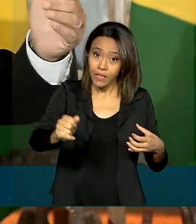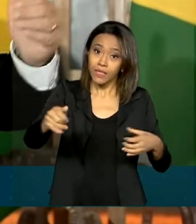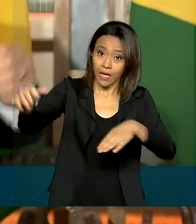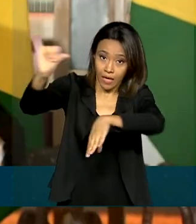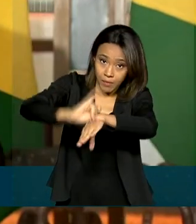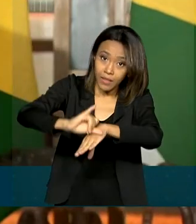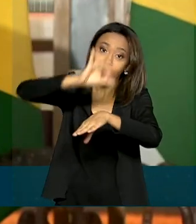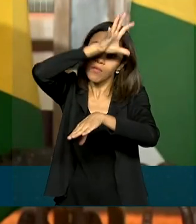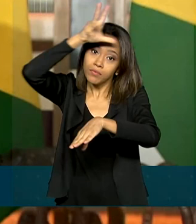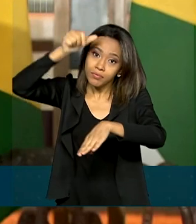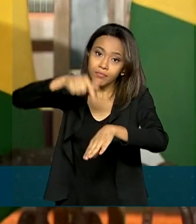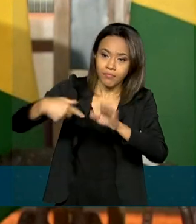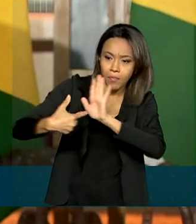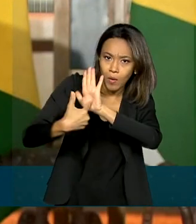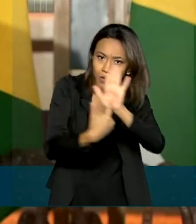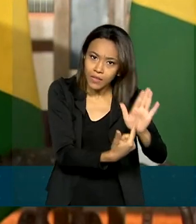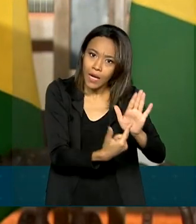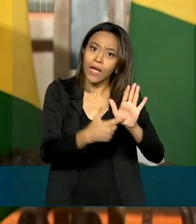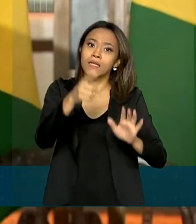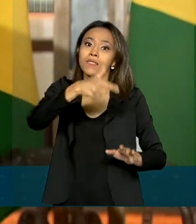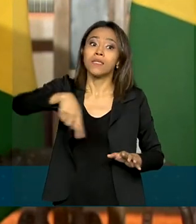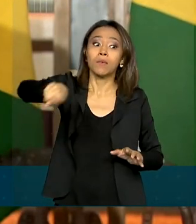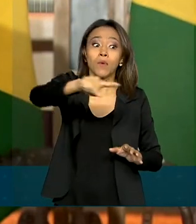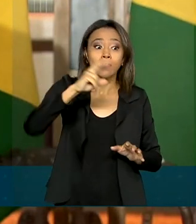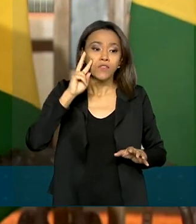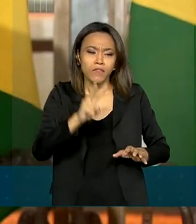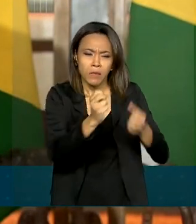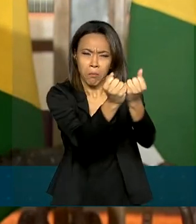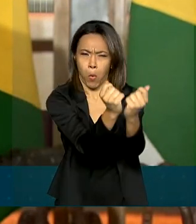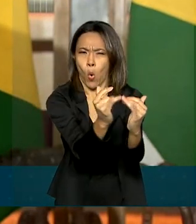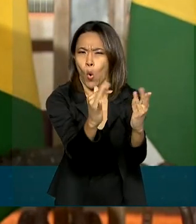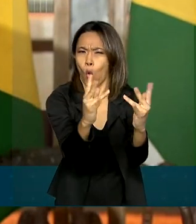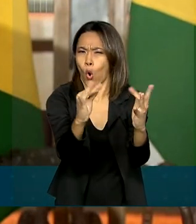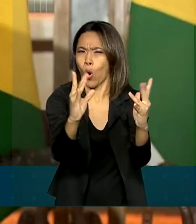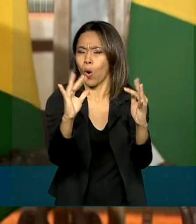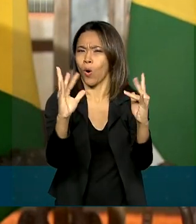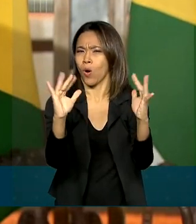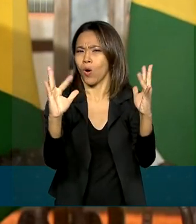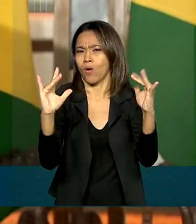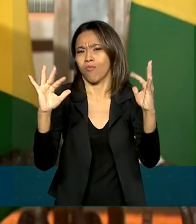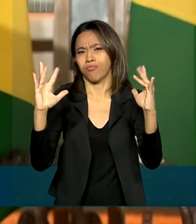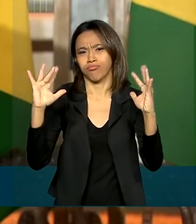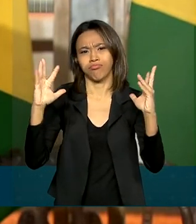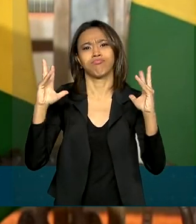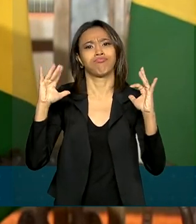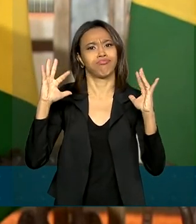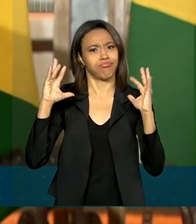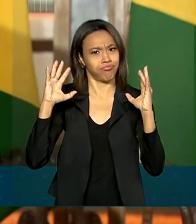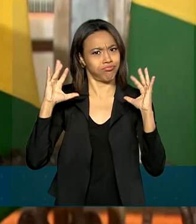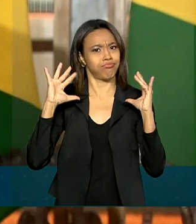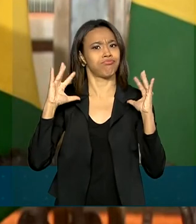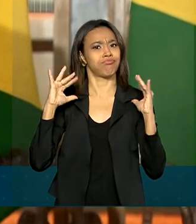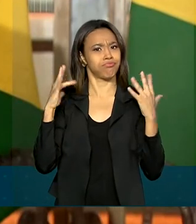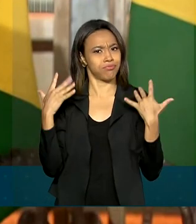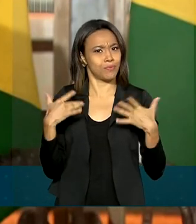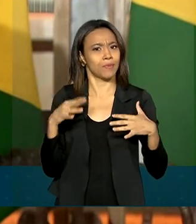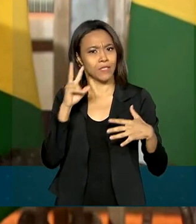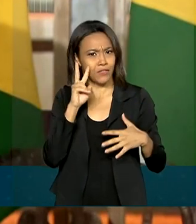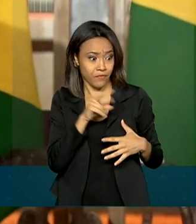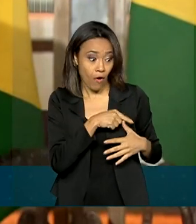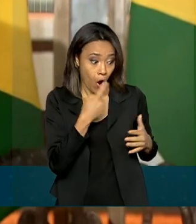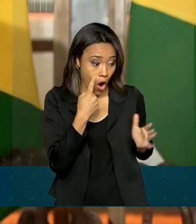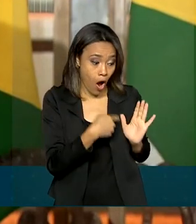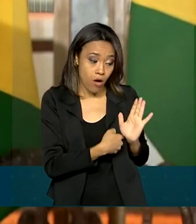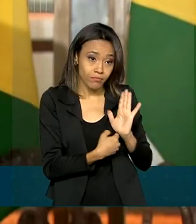chegando, finalmente, na Amazônia profunda, lá no noroeste do Amazônia, na cabeça do cachorro, para que eles